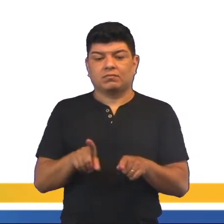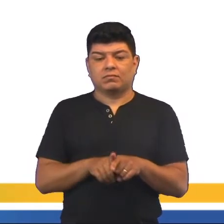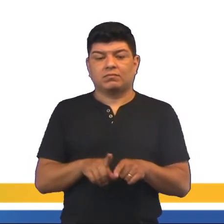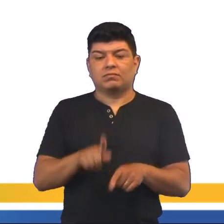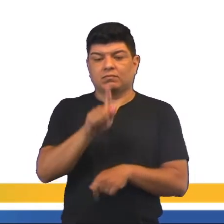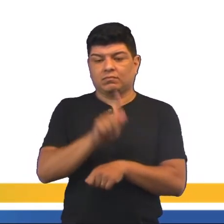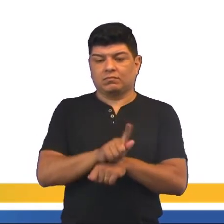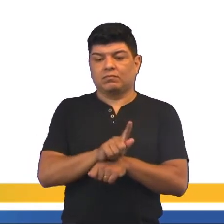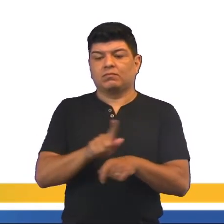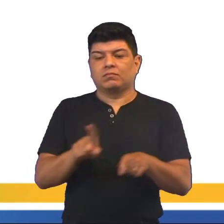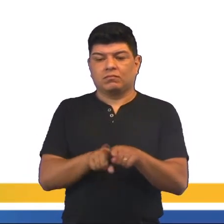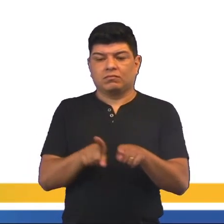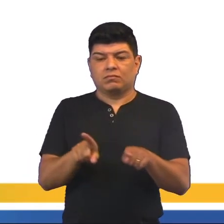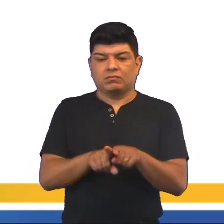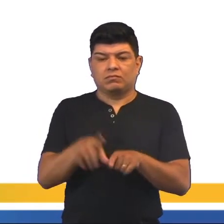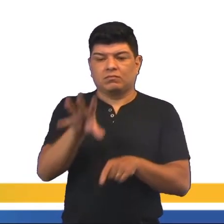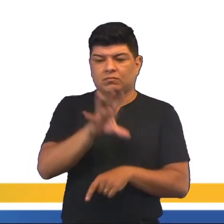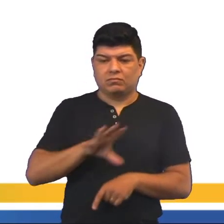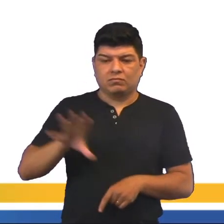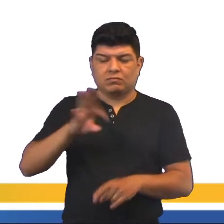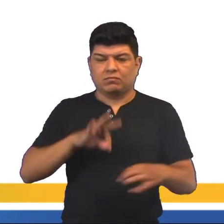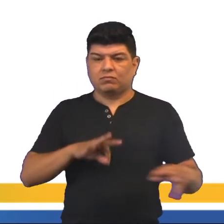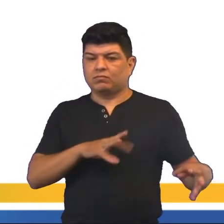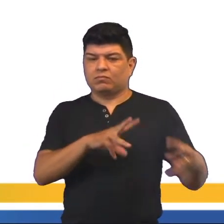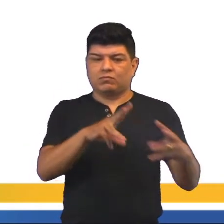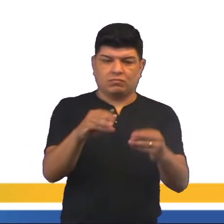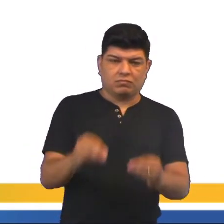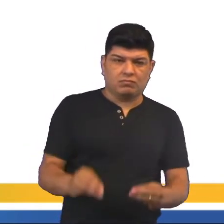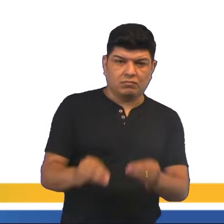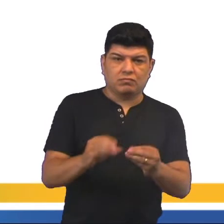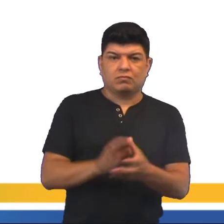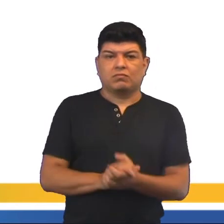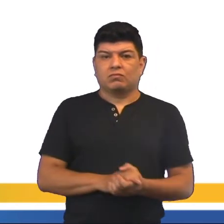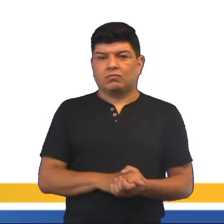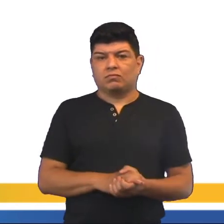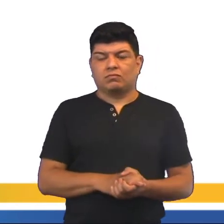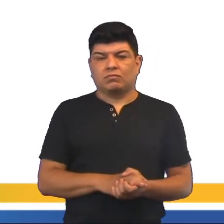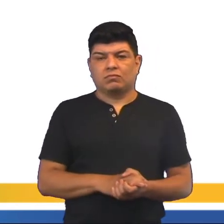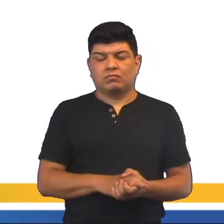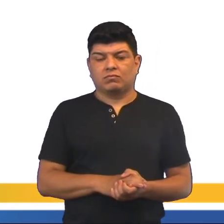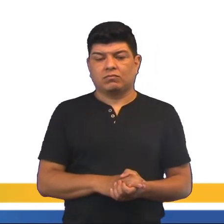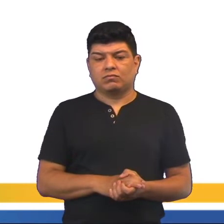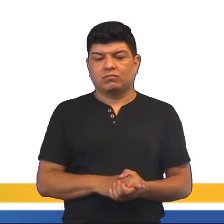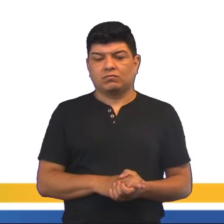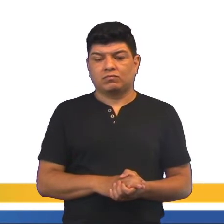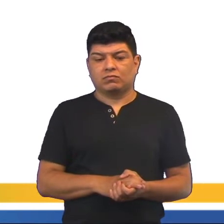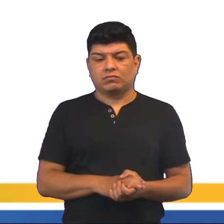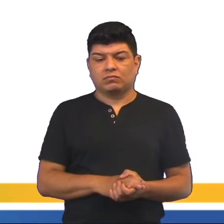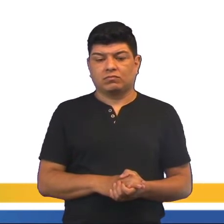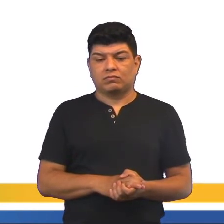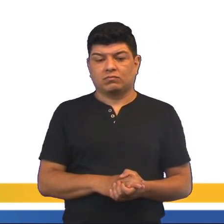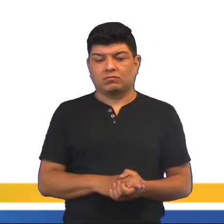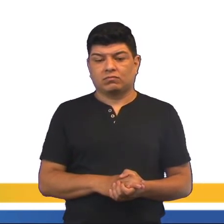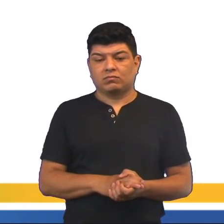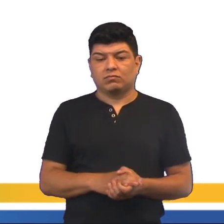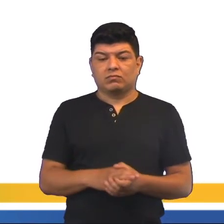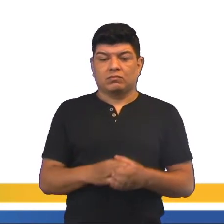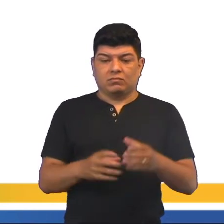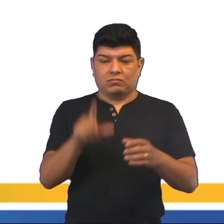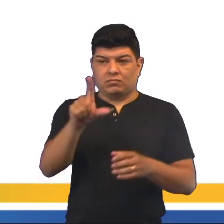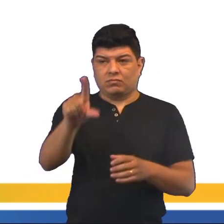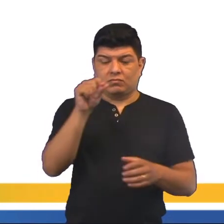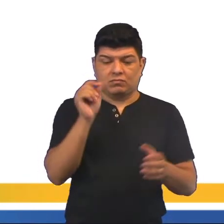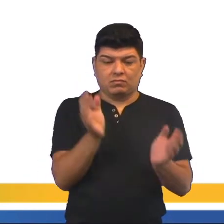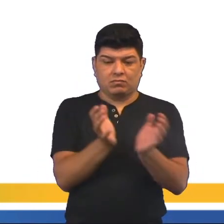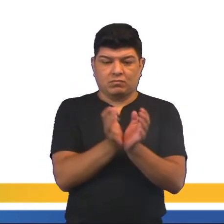diretor, que é o coordenador geral de todos os aspectos envolvidos com o espetáculo. A prova e a escolha do elenco, né?